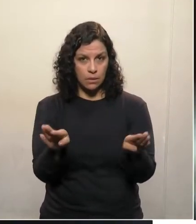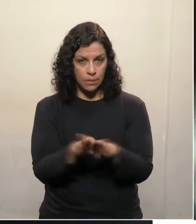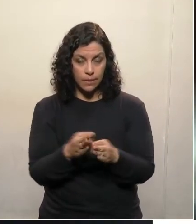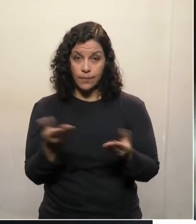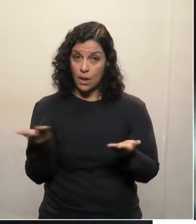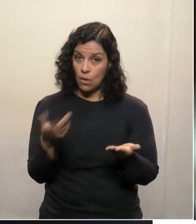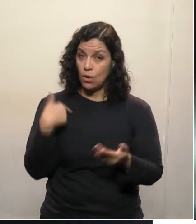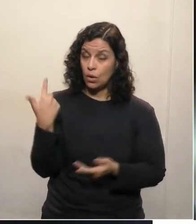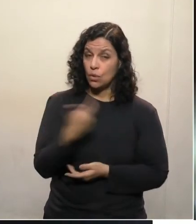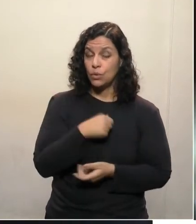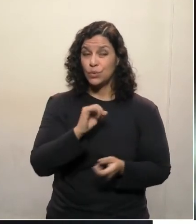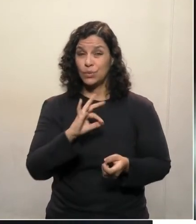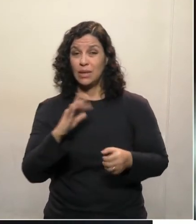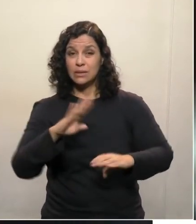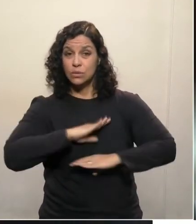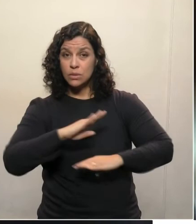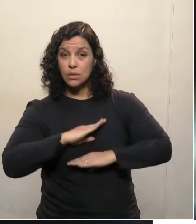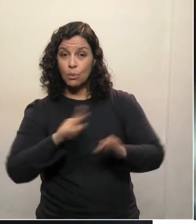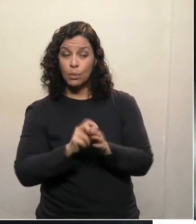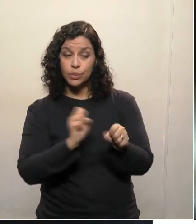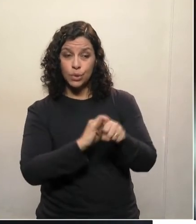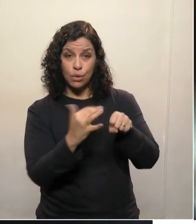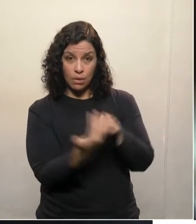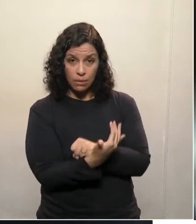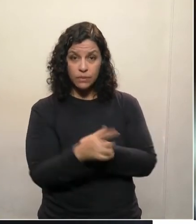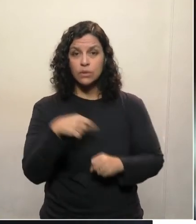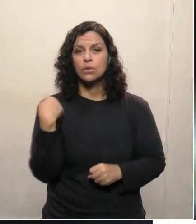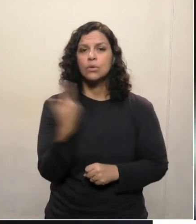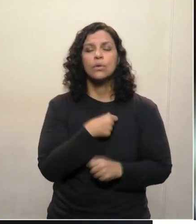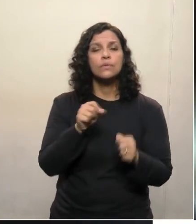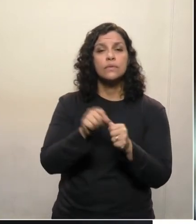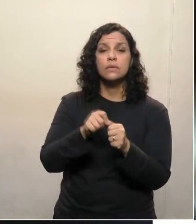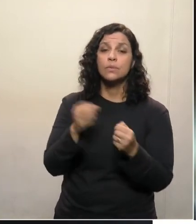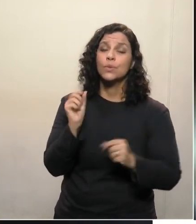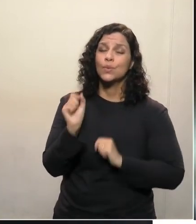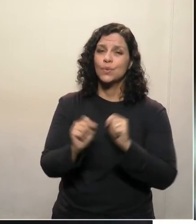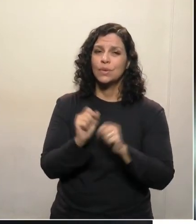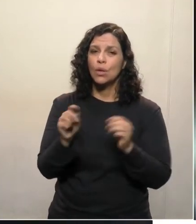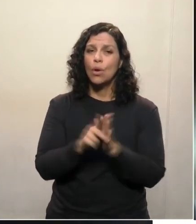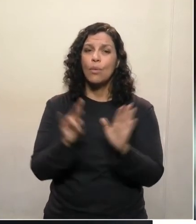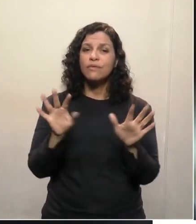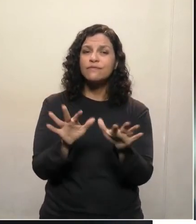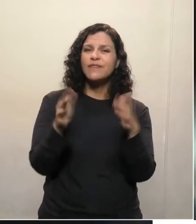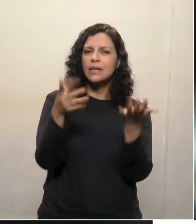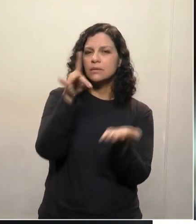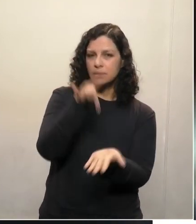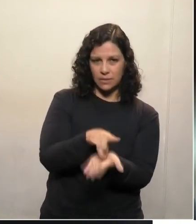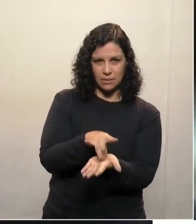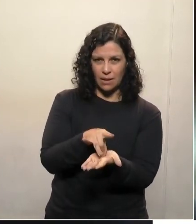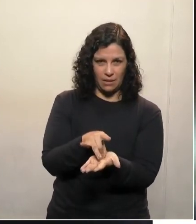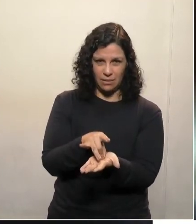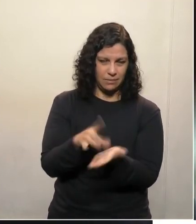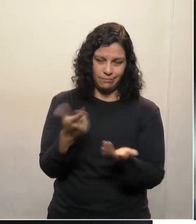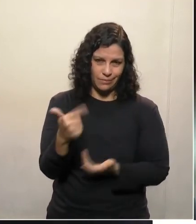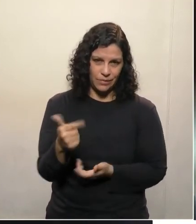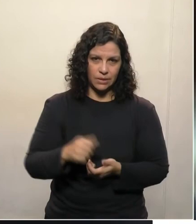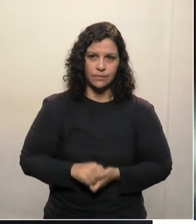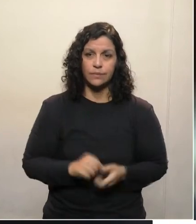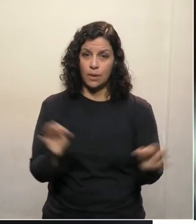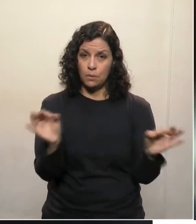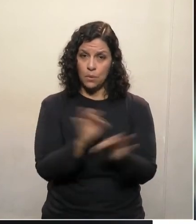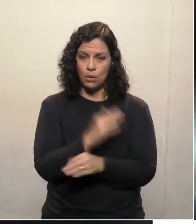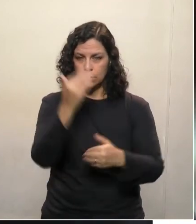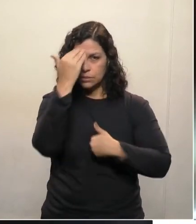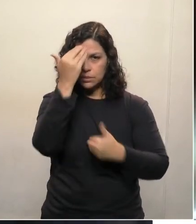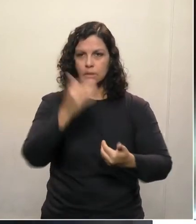dessa situação da pandemia que estamos passando, não houve comemorações públicas. Era isso, presidente.